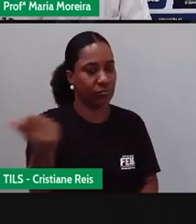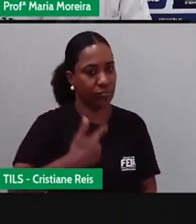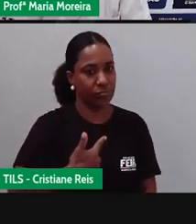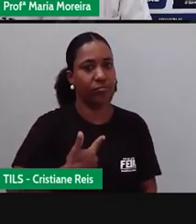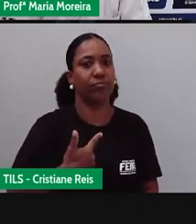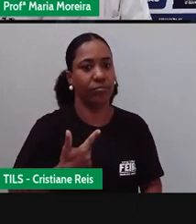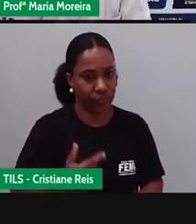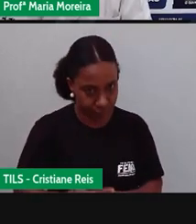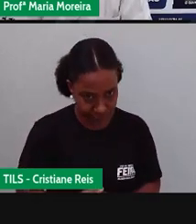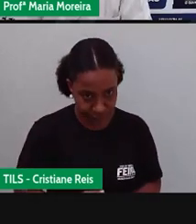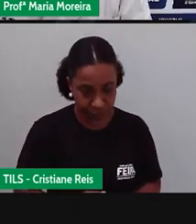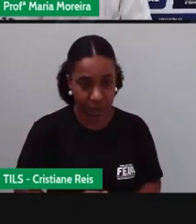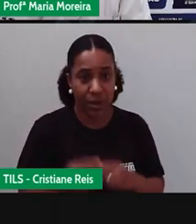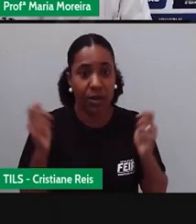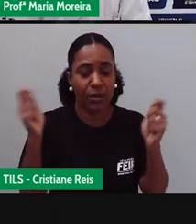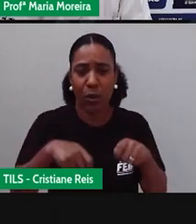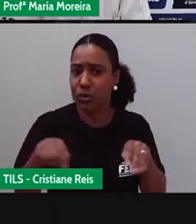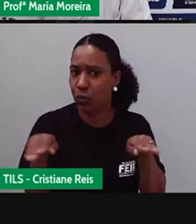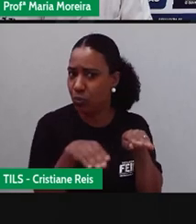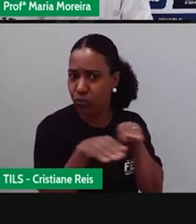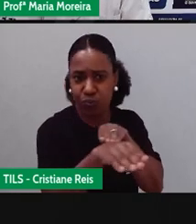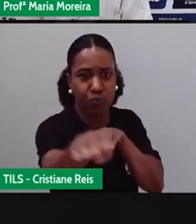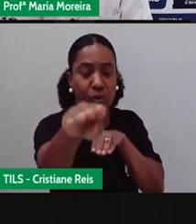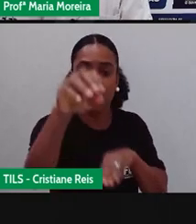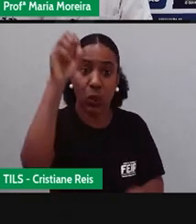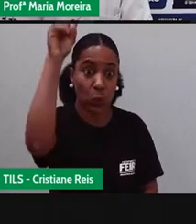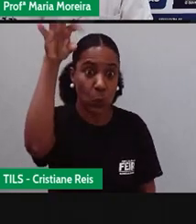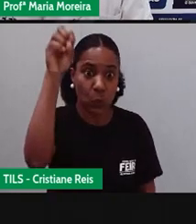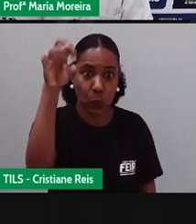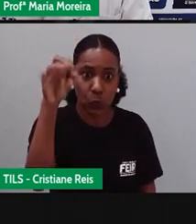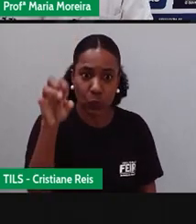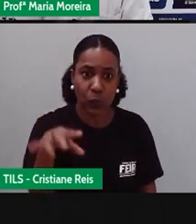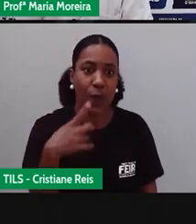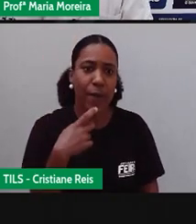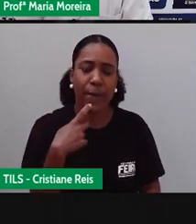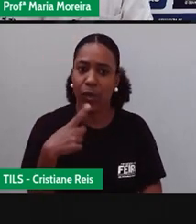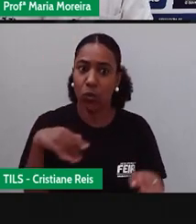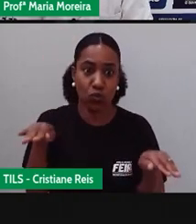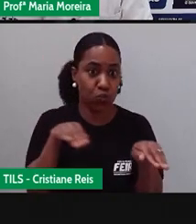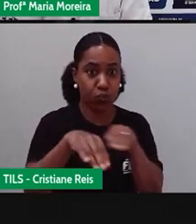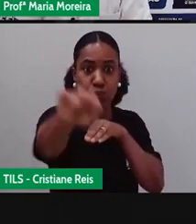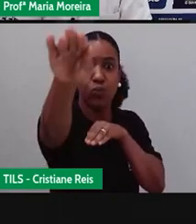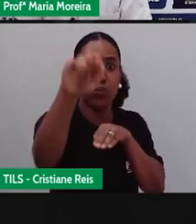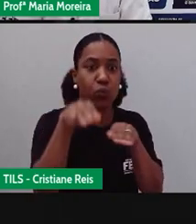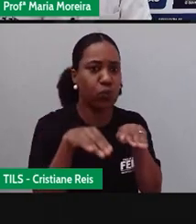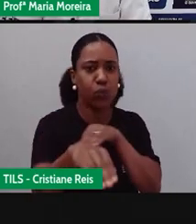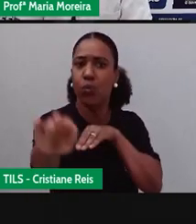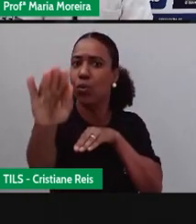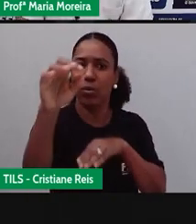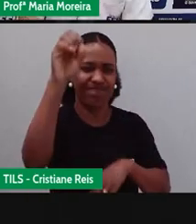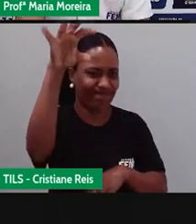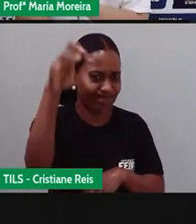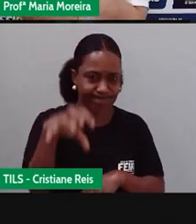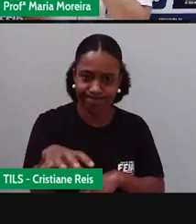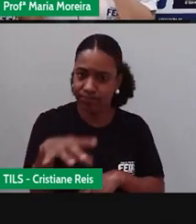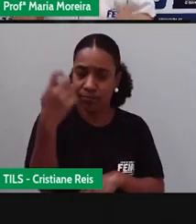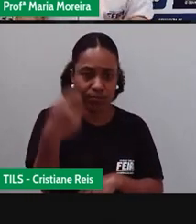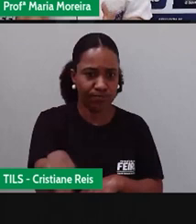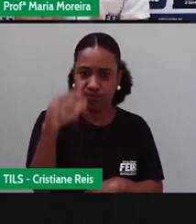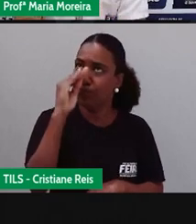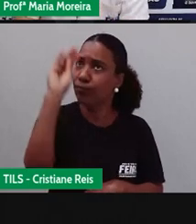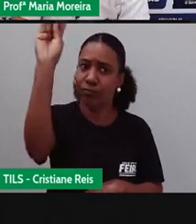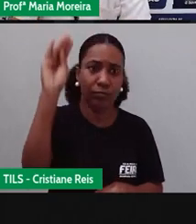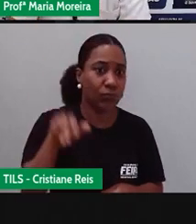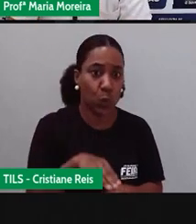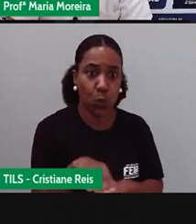Preferência, prioridade. Eles podem passar do sinal. Tudo isso aí é resguardado por lei. Existe uma lei, né? Que assegura várias